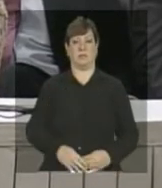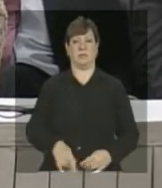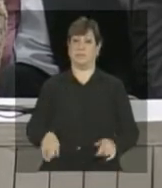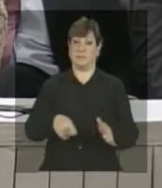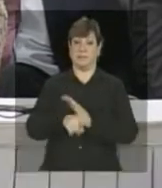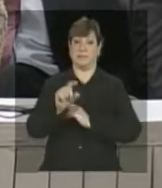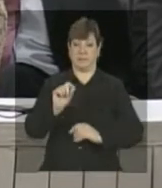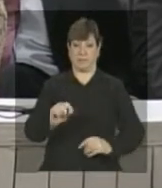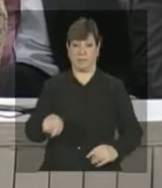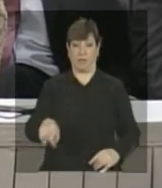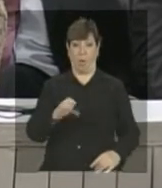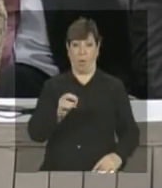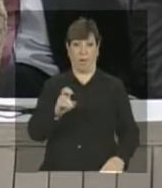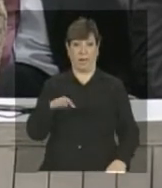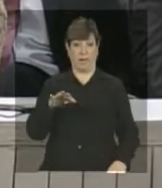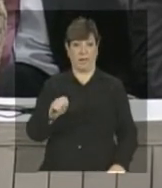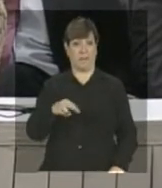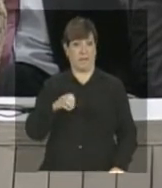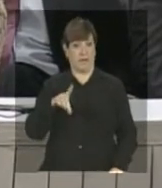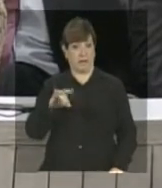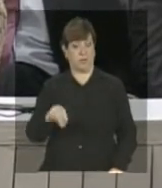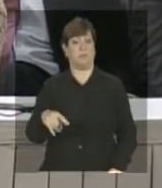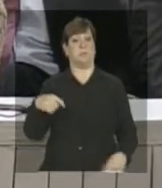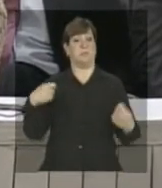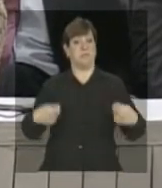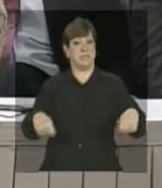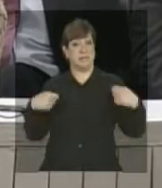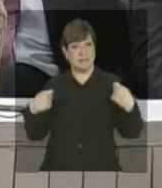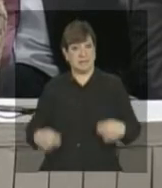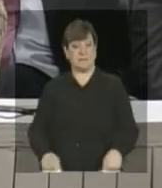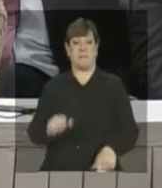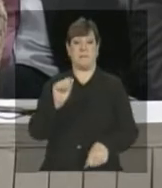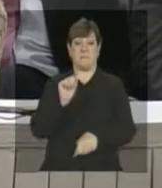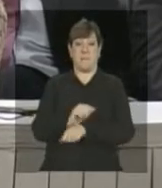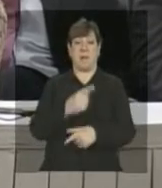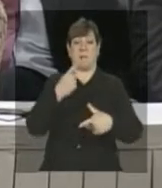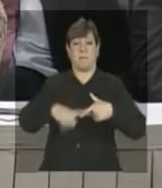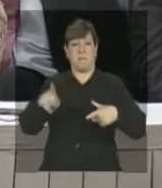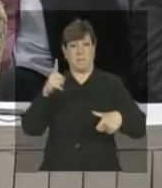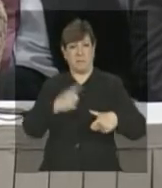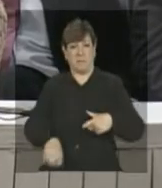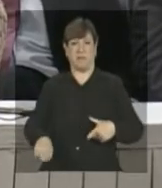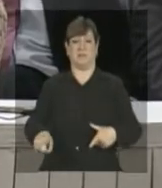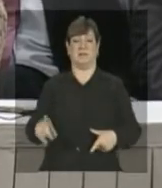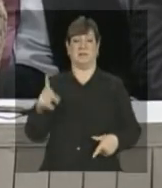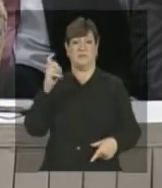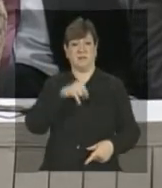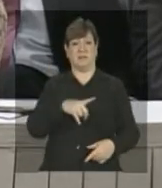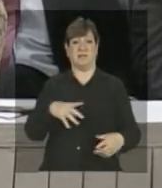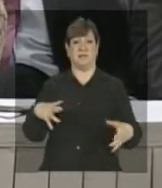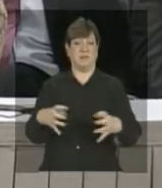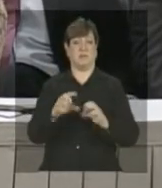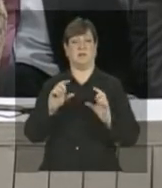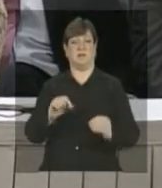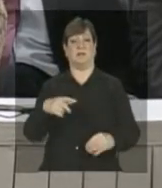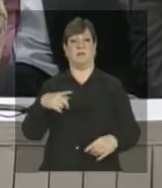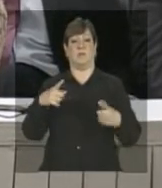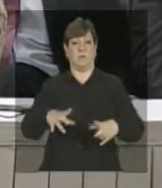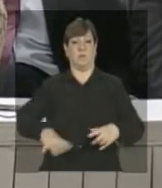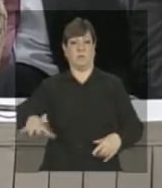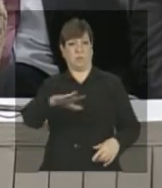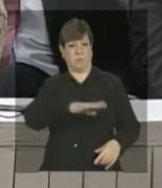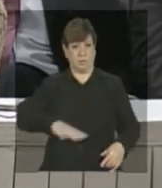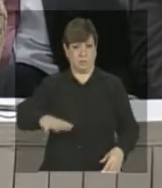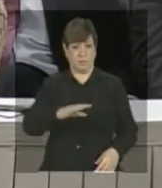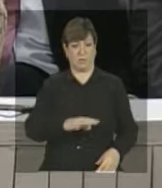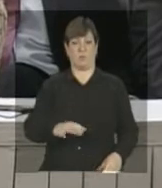de ser foco permanente de tensões mundiais. Isso só será possível com a existência de um Estado palestino livre